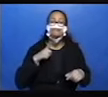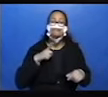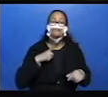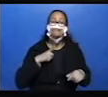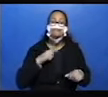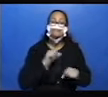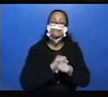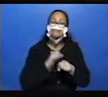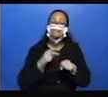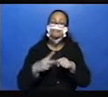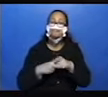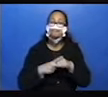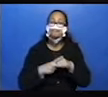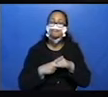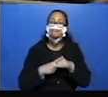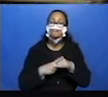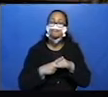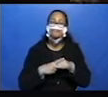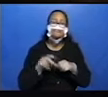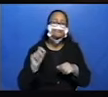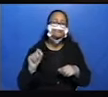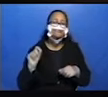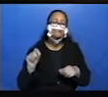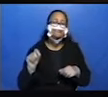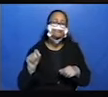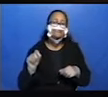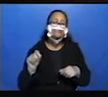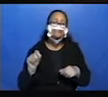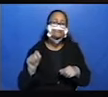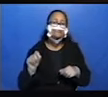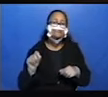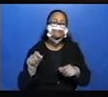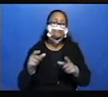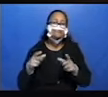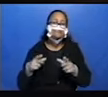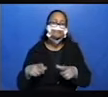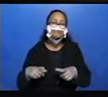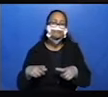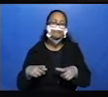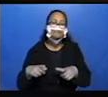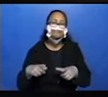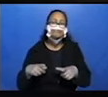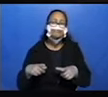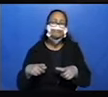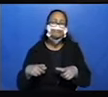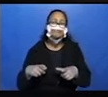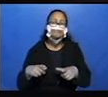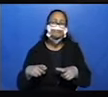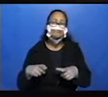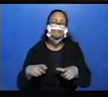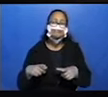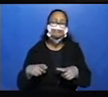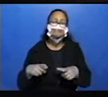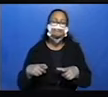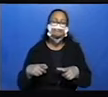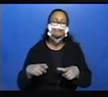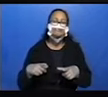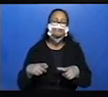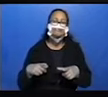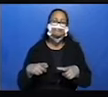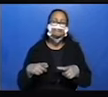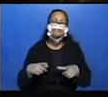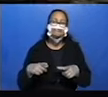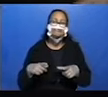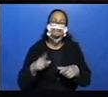advérbio do quê? Olha! A palavrinha. Onde? Vamos destacar um pouquinho mais.